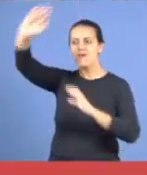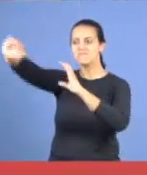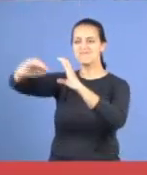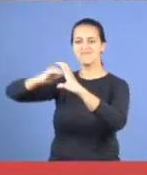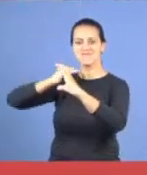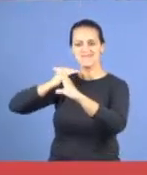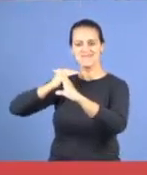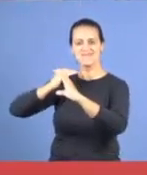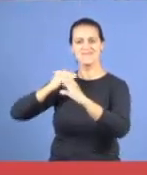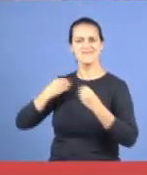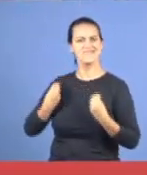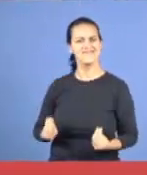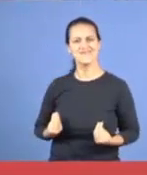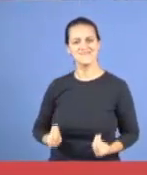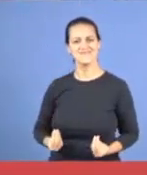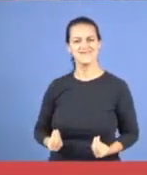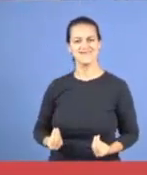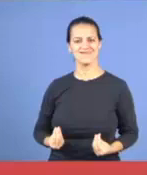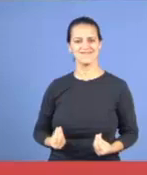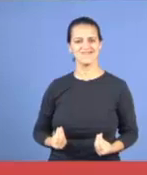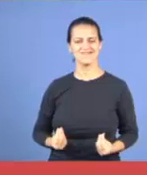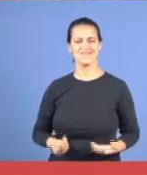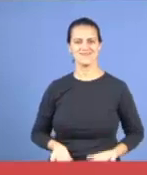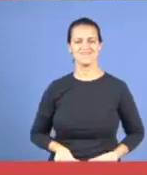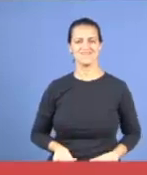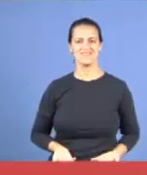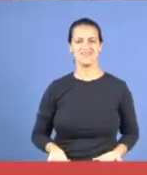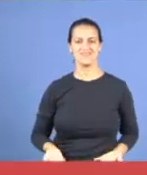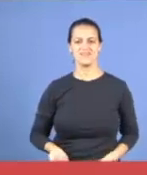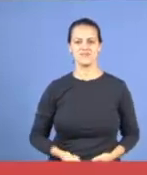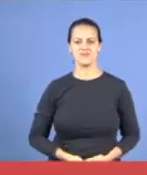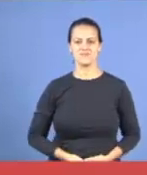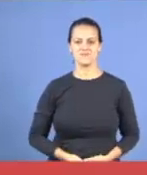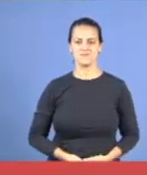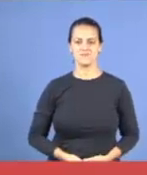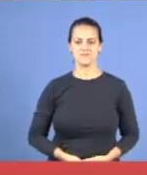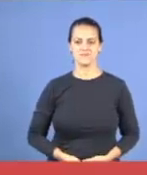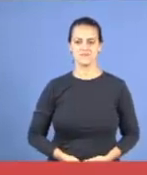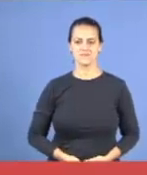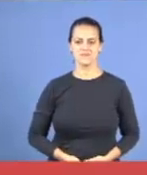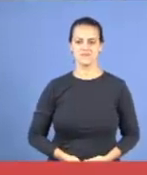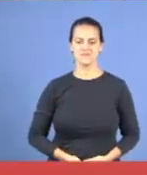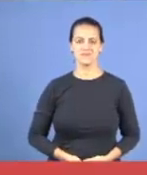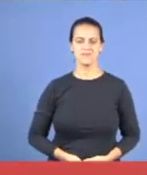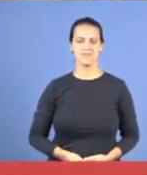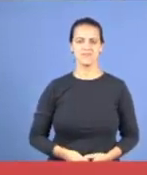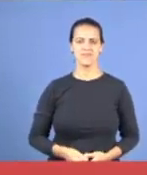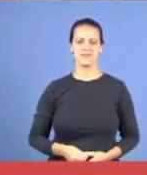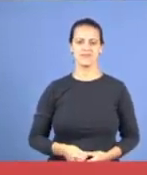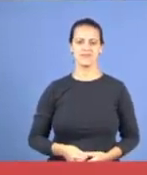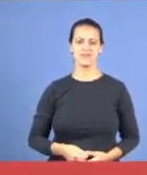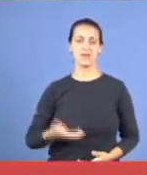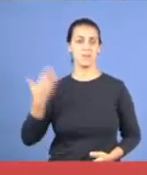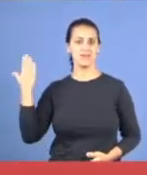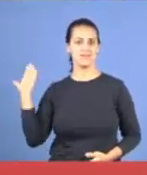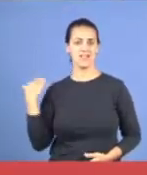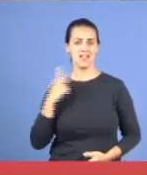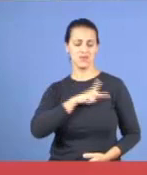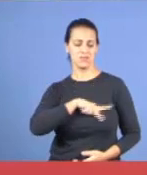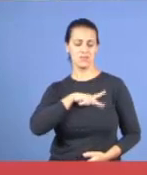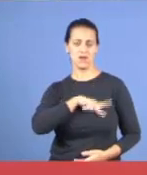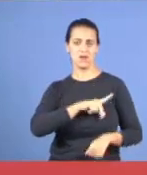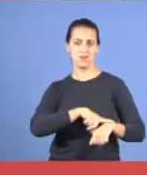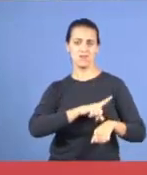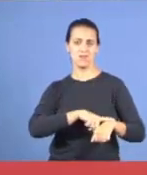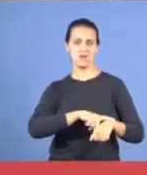tempo de Paulo, é só avisar, morreu o fulano de baixo, não é? Na boca do leão, morreu o outro, na cruz, morreu o outro, na